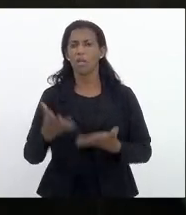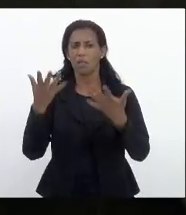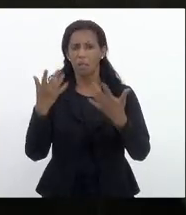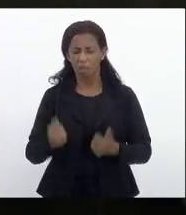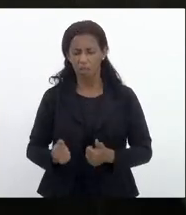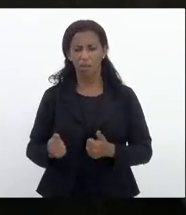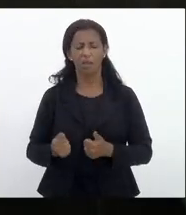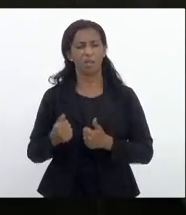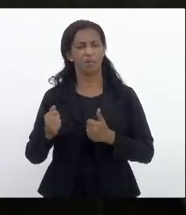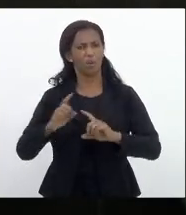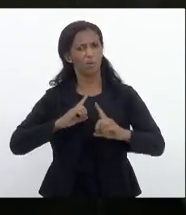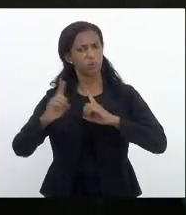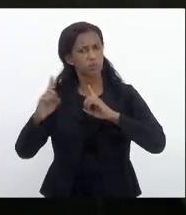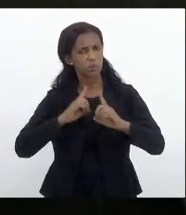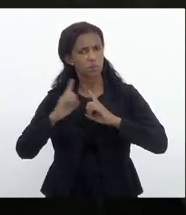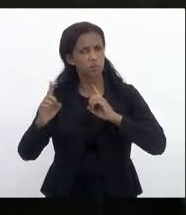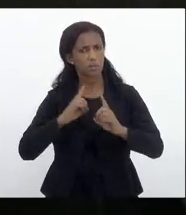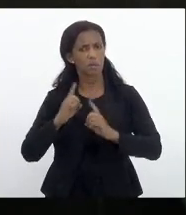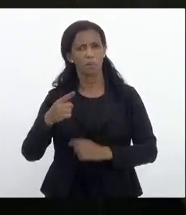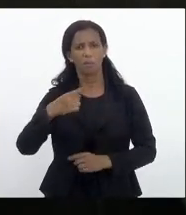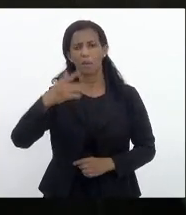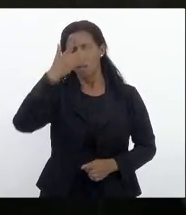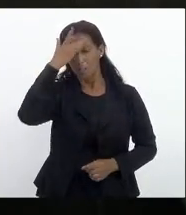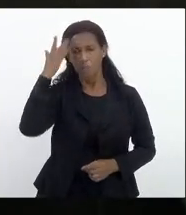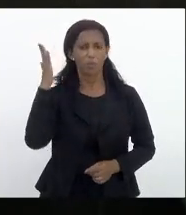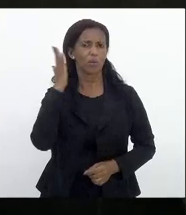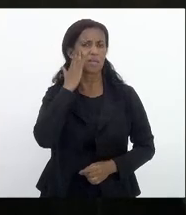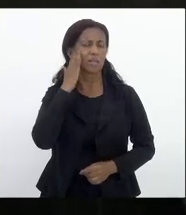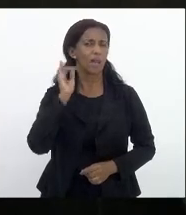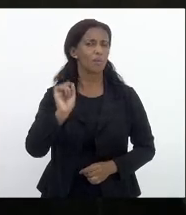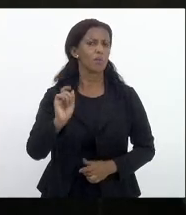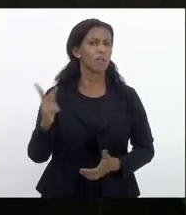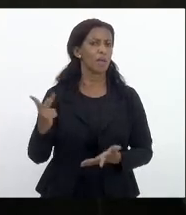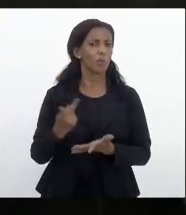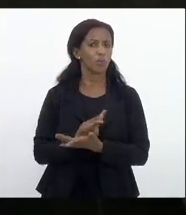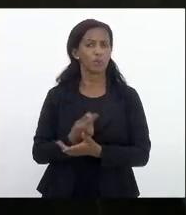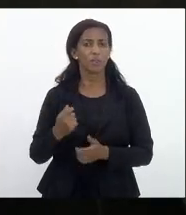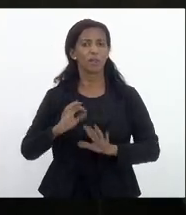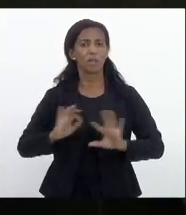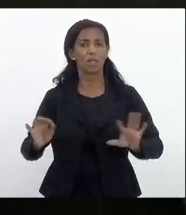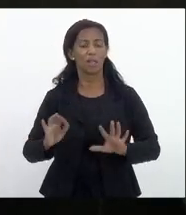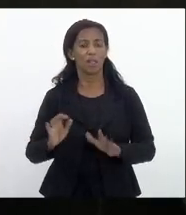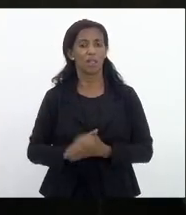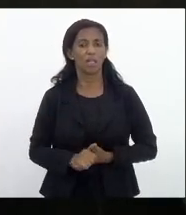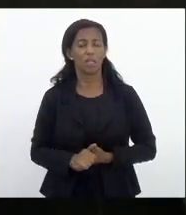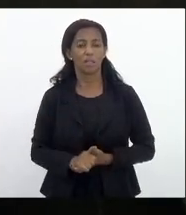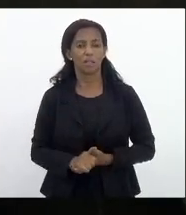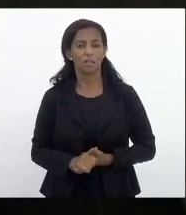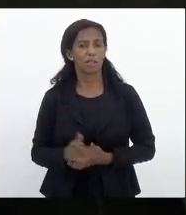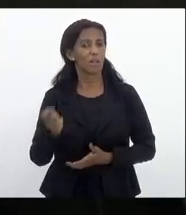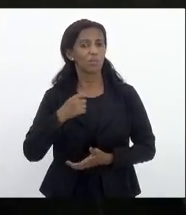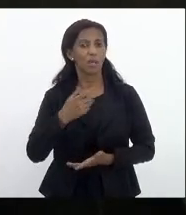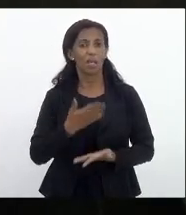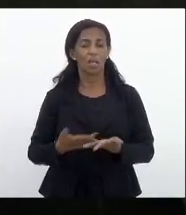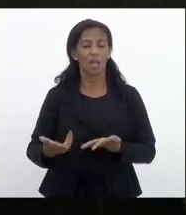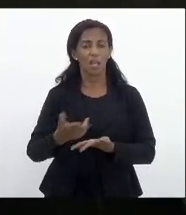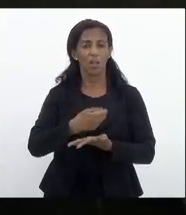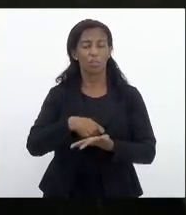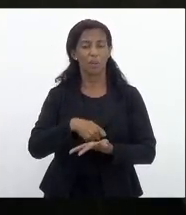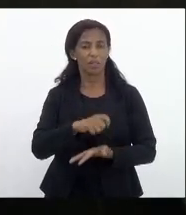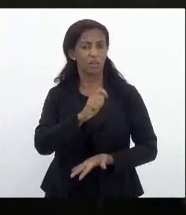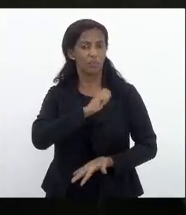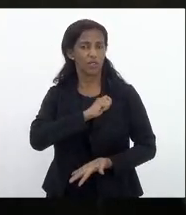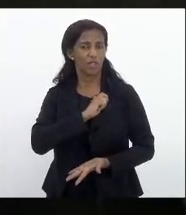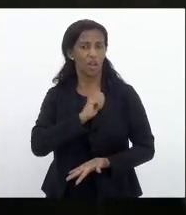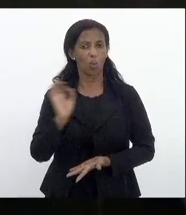esgarçar esse debate para que as pessoas saibam o que está acontecendo aqui não tem recuperação fiscal nenhuma no horizonte nenhuma nem sequer a gente